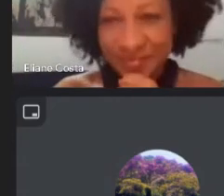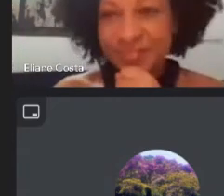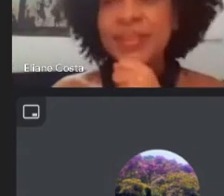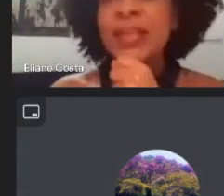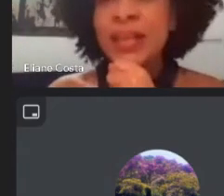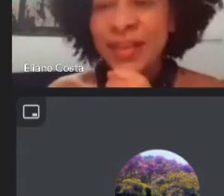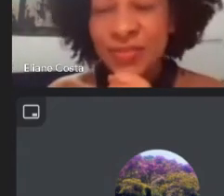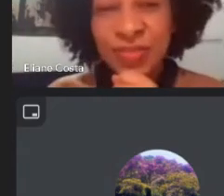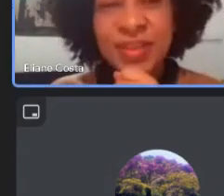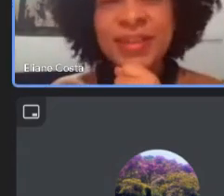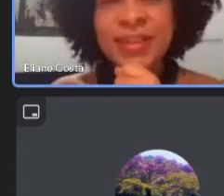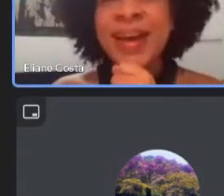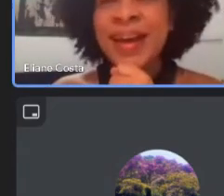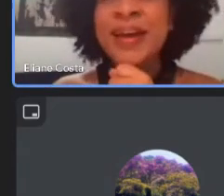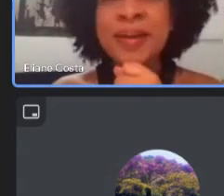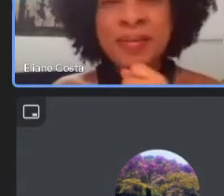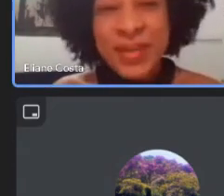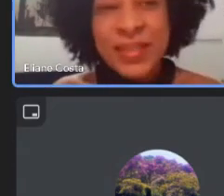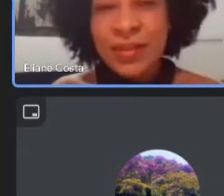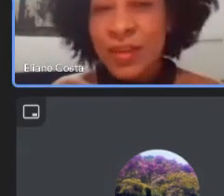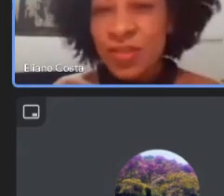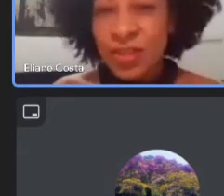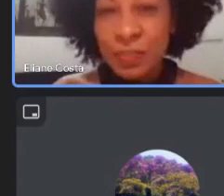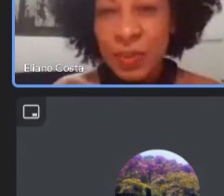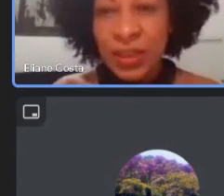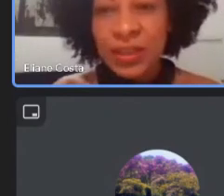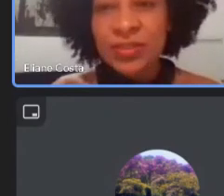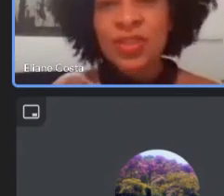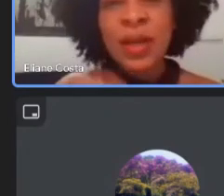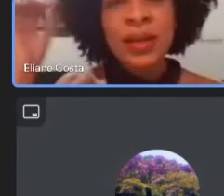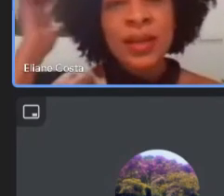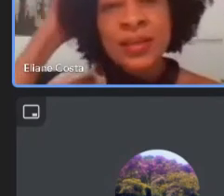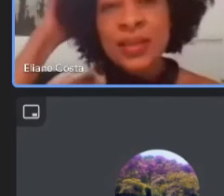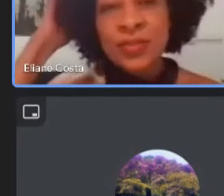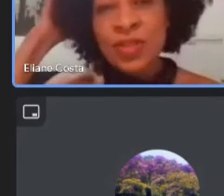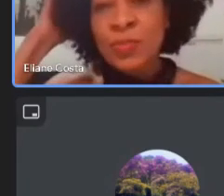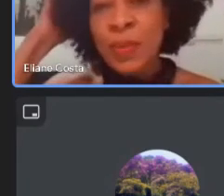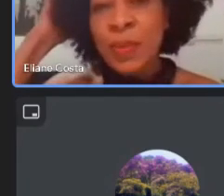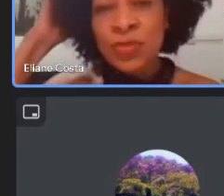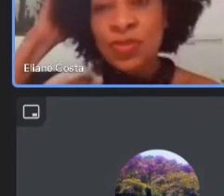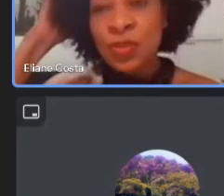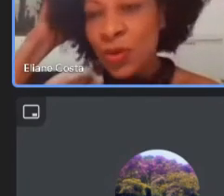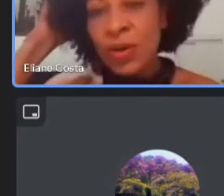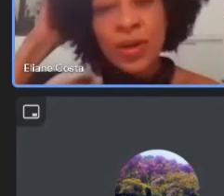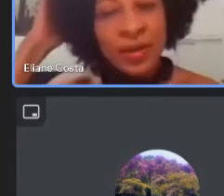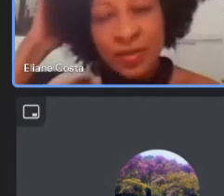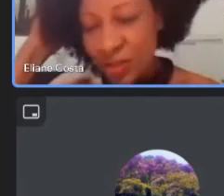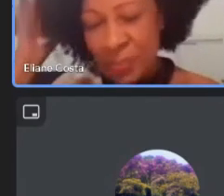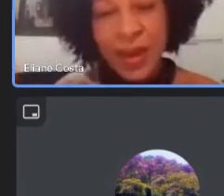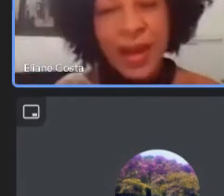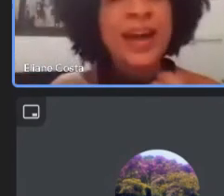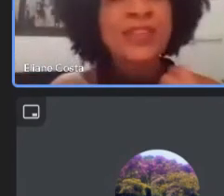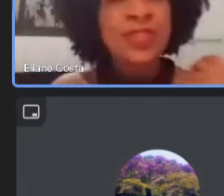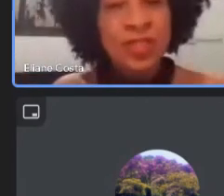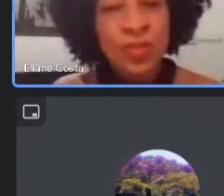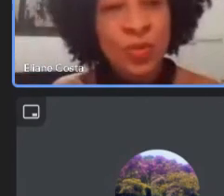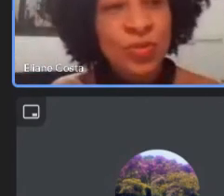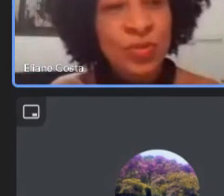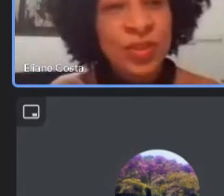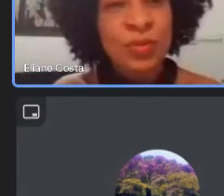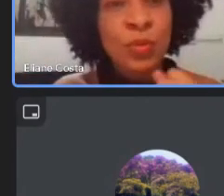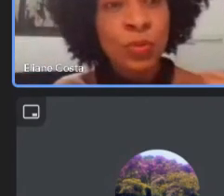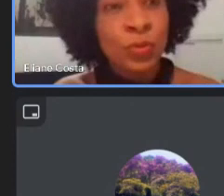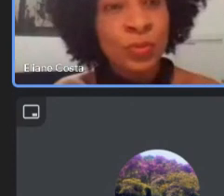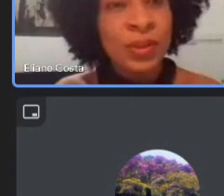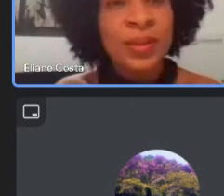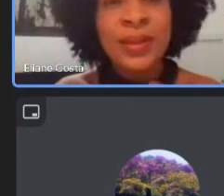enfim mas eu acho isso importante que esse seja um espaço de troca de debate e de